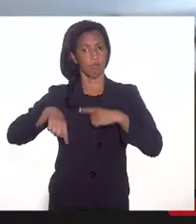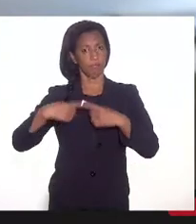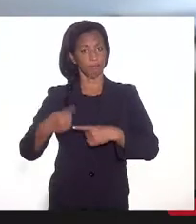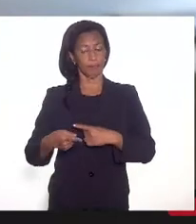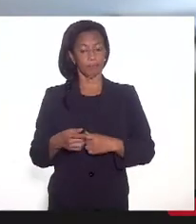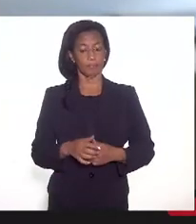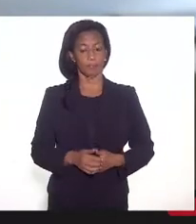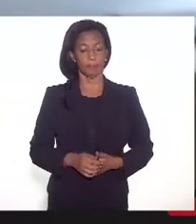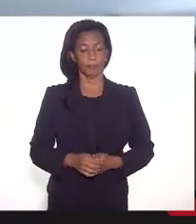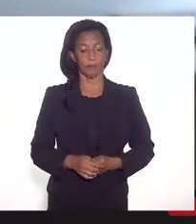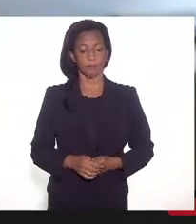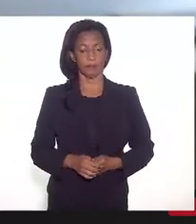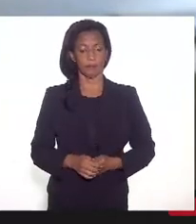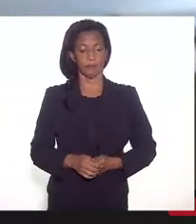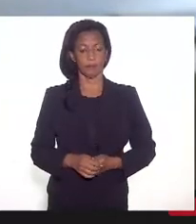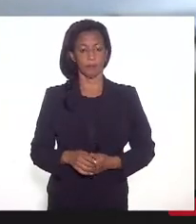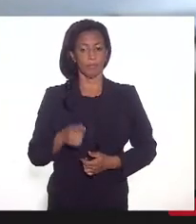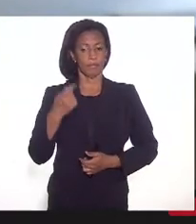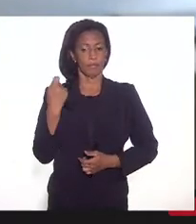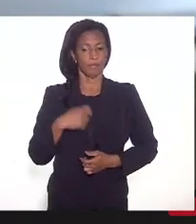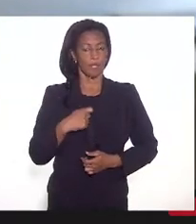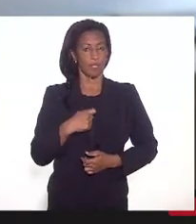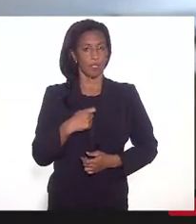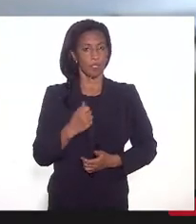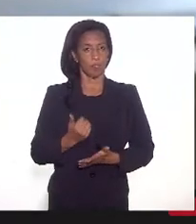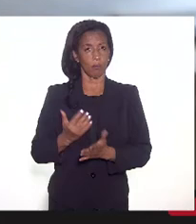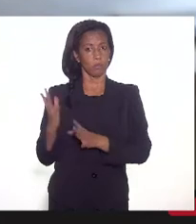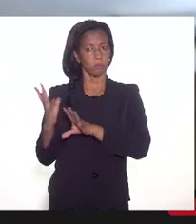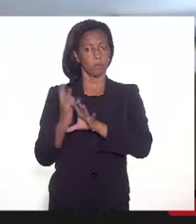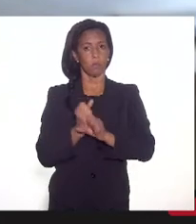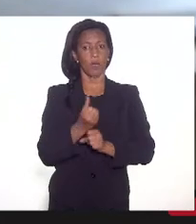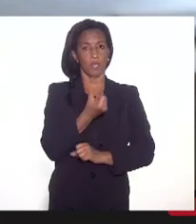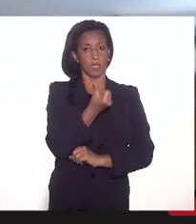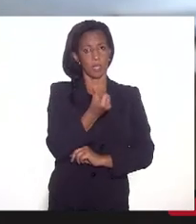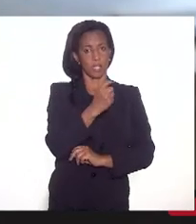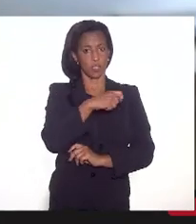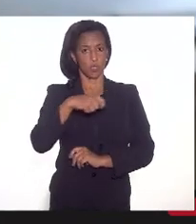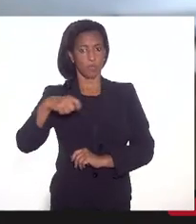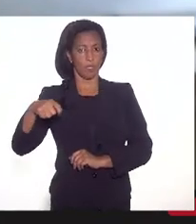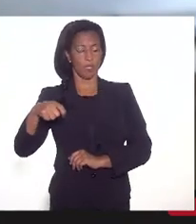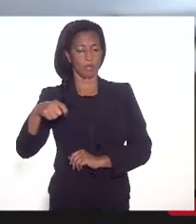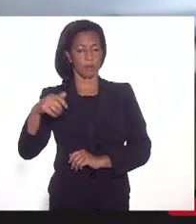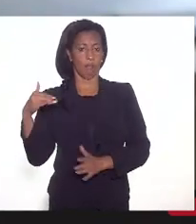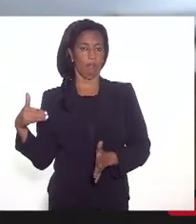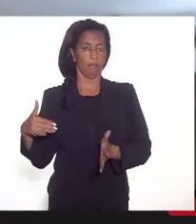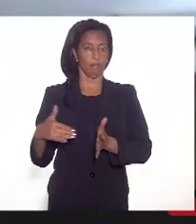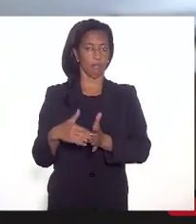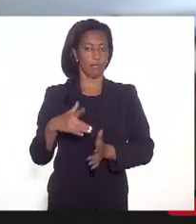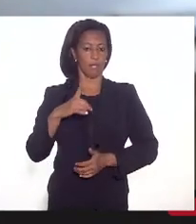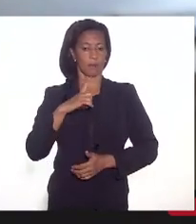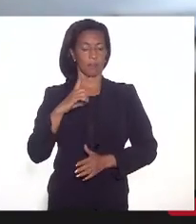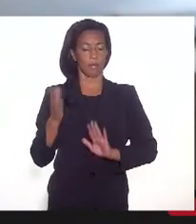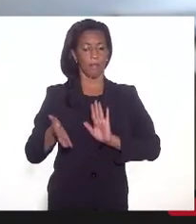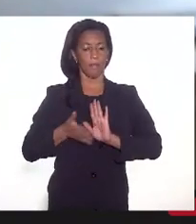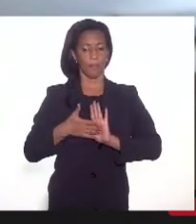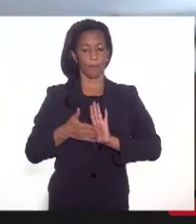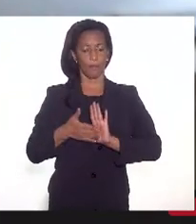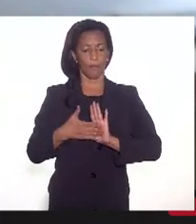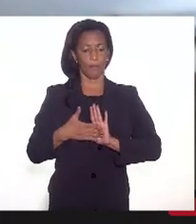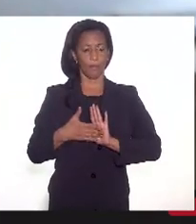tem que se contar seis meses até que se tenha a proposta